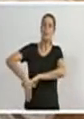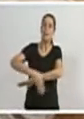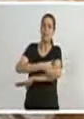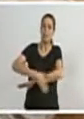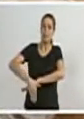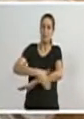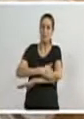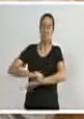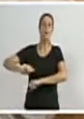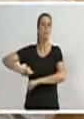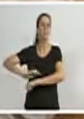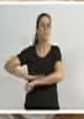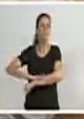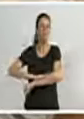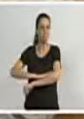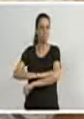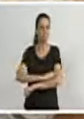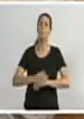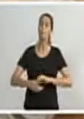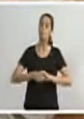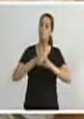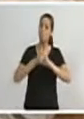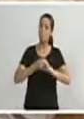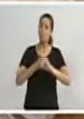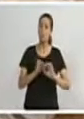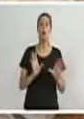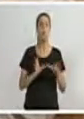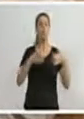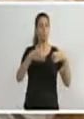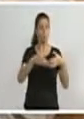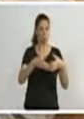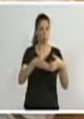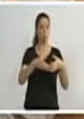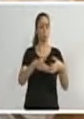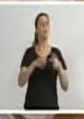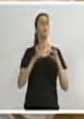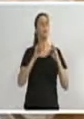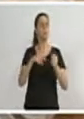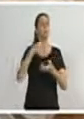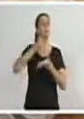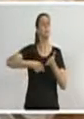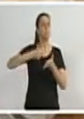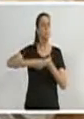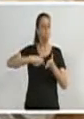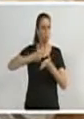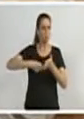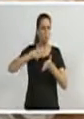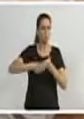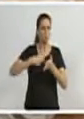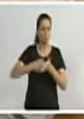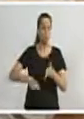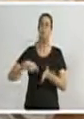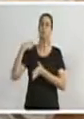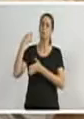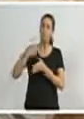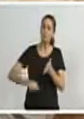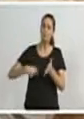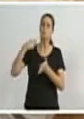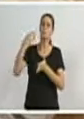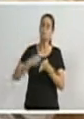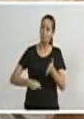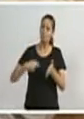Pavimentação. Quero dar os parabéns à comissão de ruas, que tanto ela lutou por isso, que tanto ela fez.